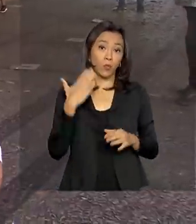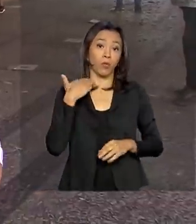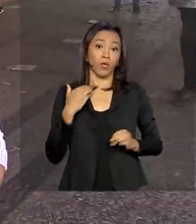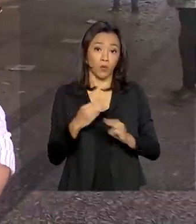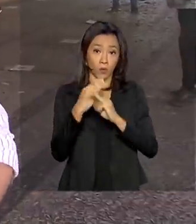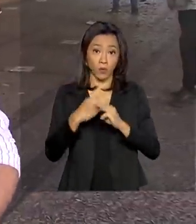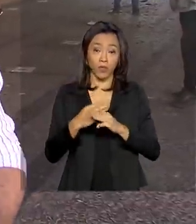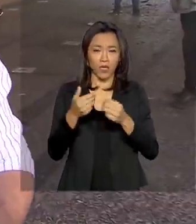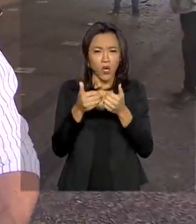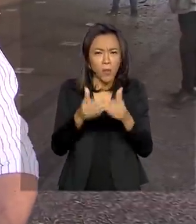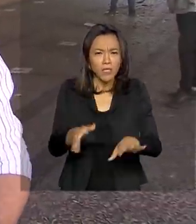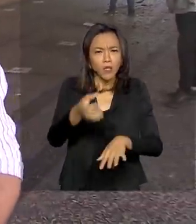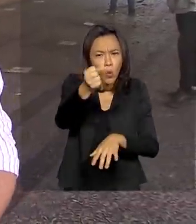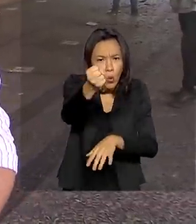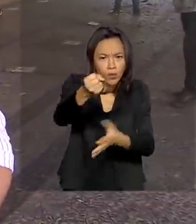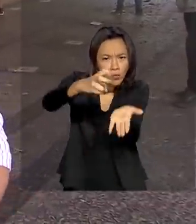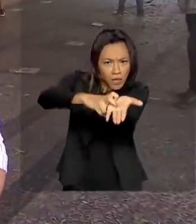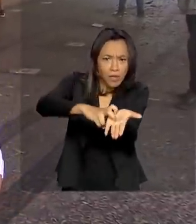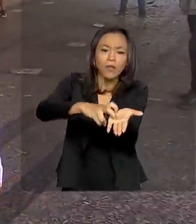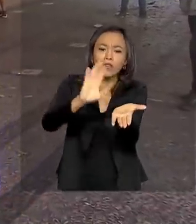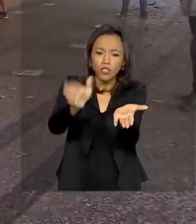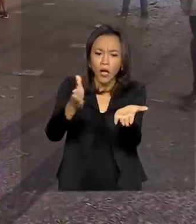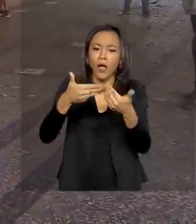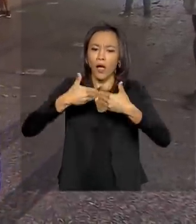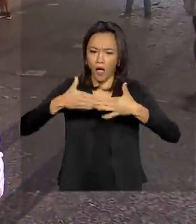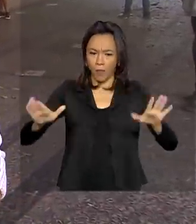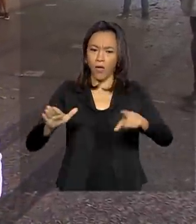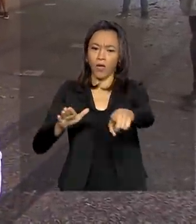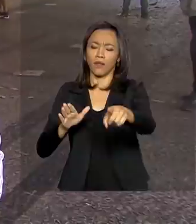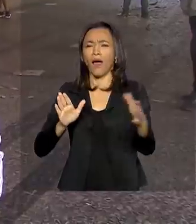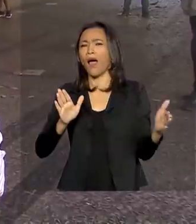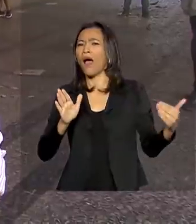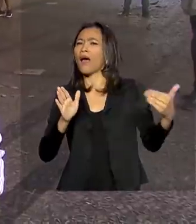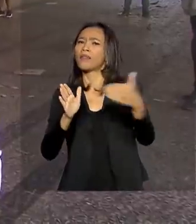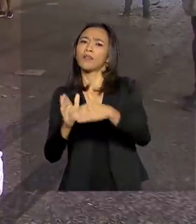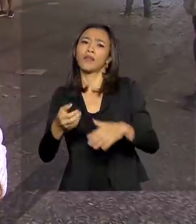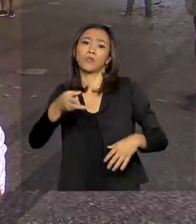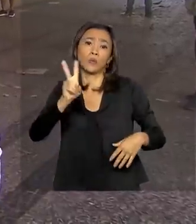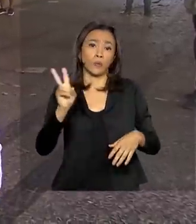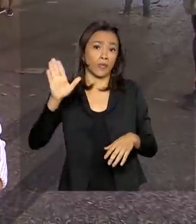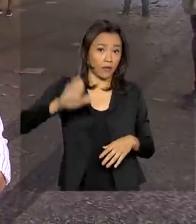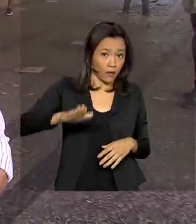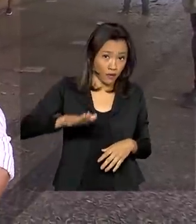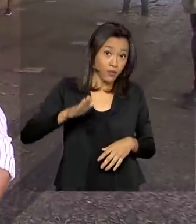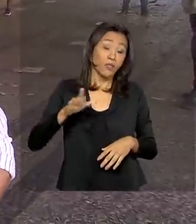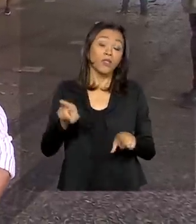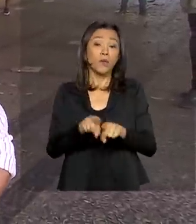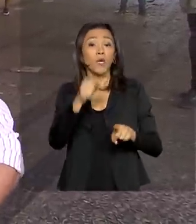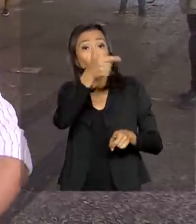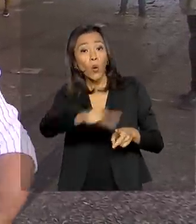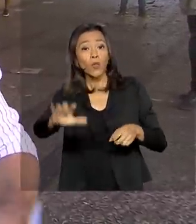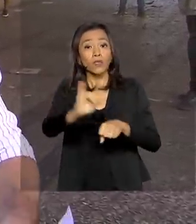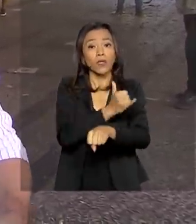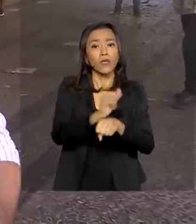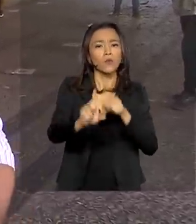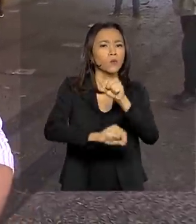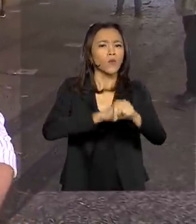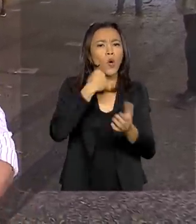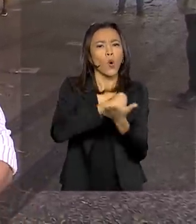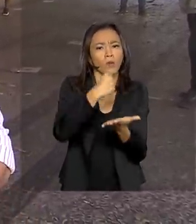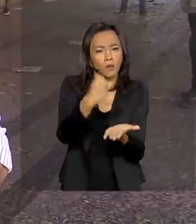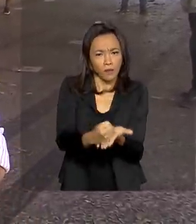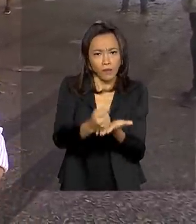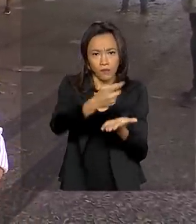desde as 8 da manhã. Elas já estão abertas, vão seguir nesse atendimento até as 2 da tarde. E uma outra medida também que aconteceu foi a contratação de